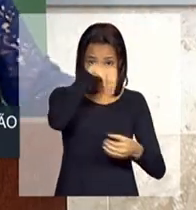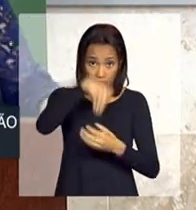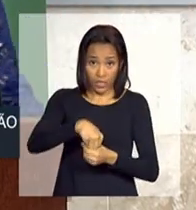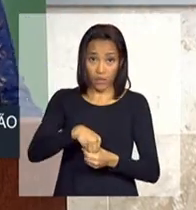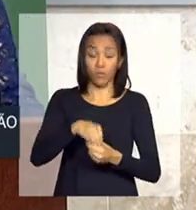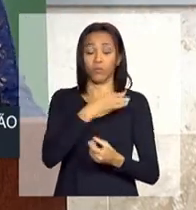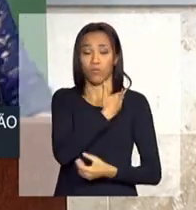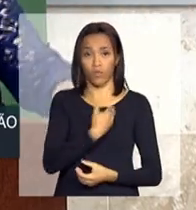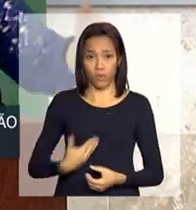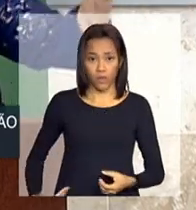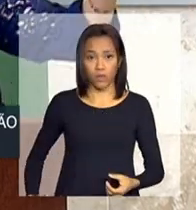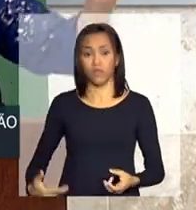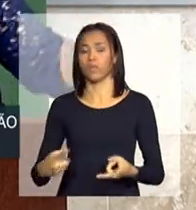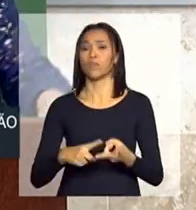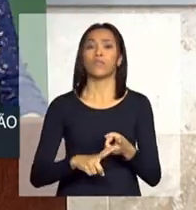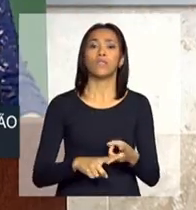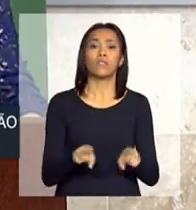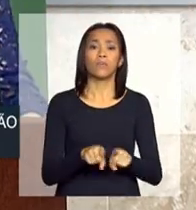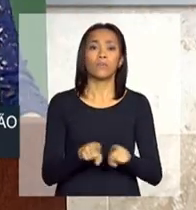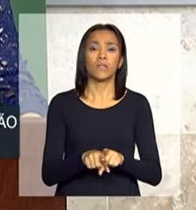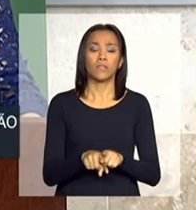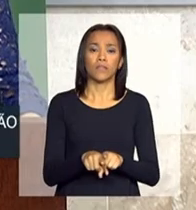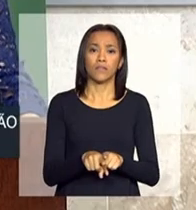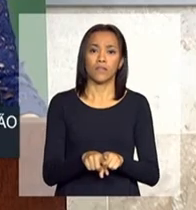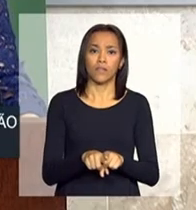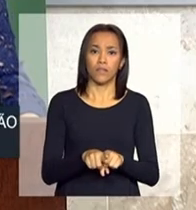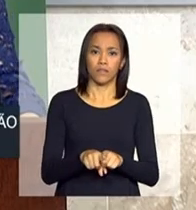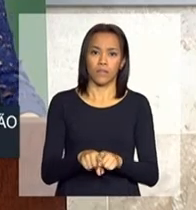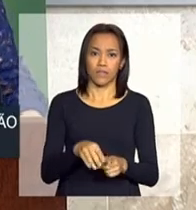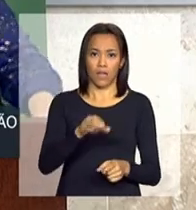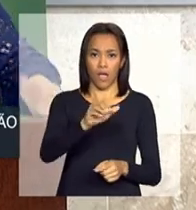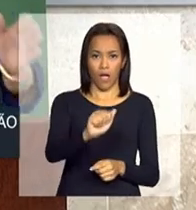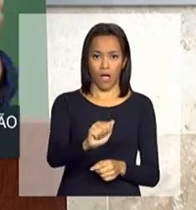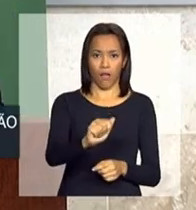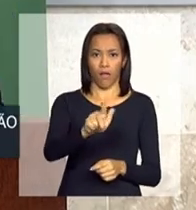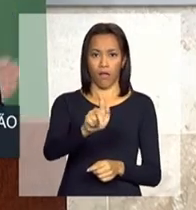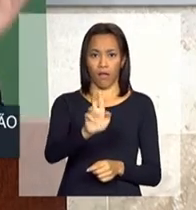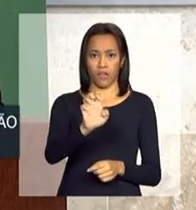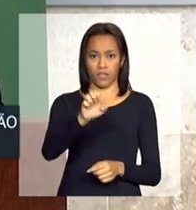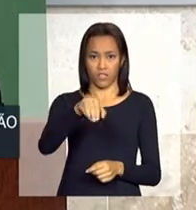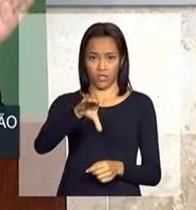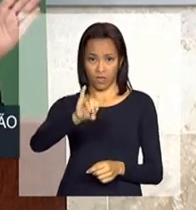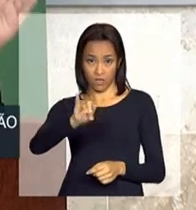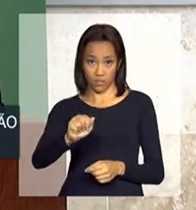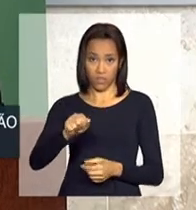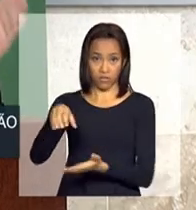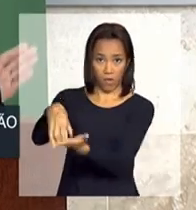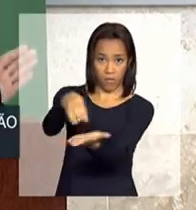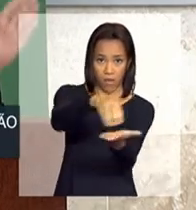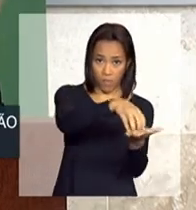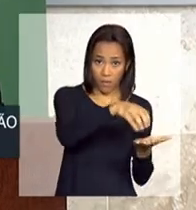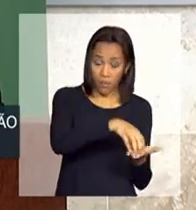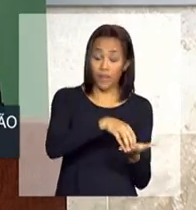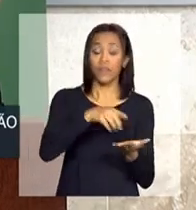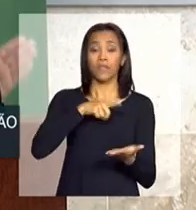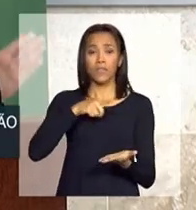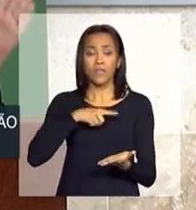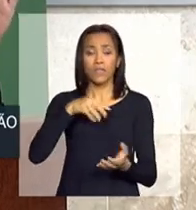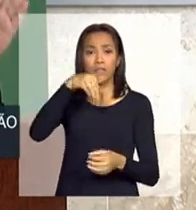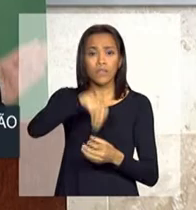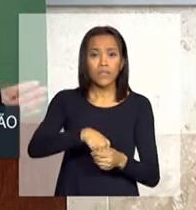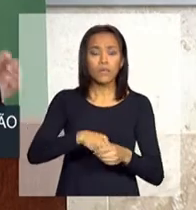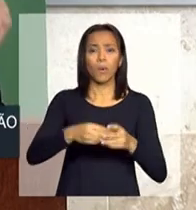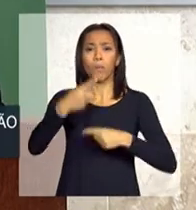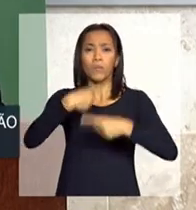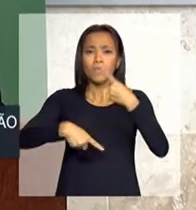dos bancos e das agências, trilhem um caminho à política e à necessidade